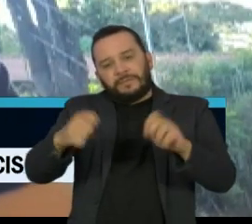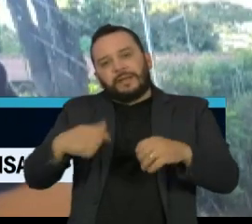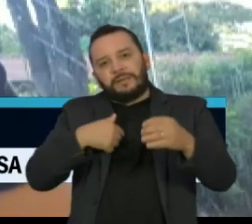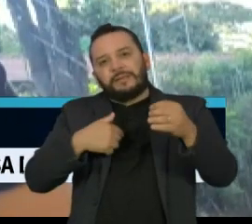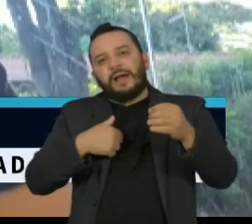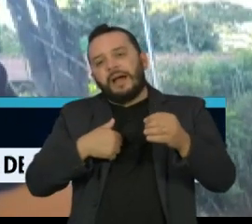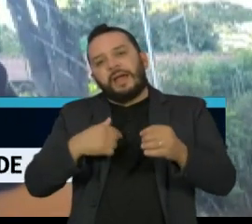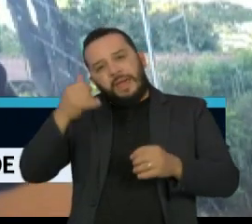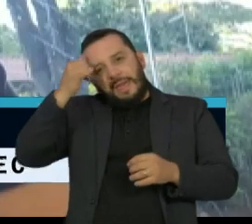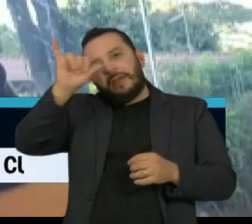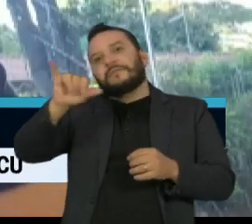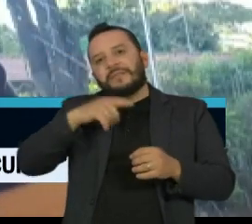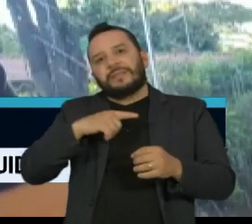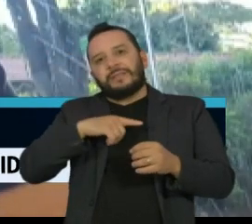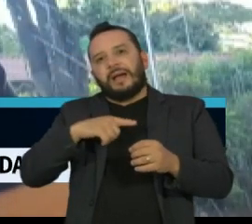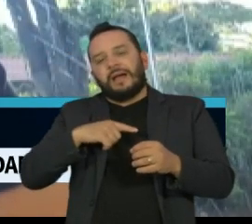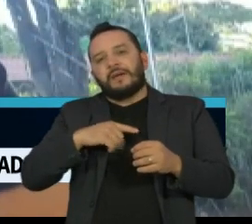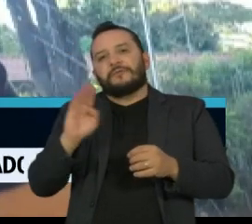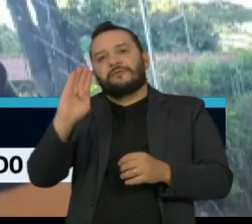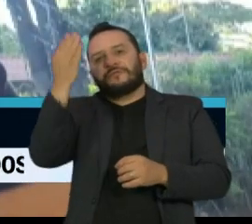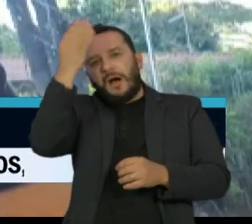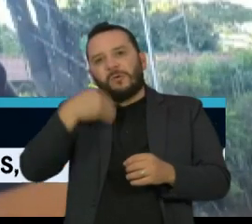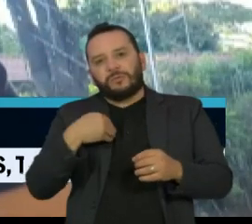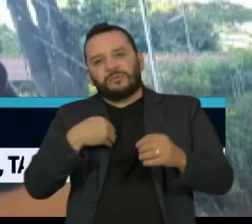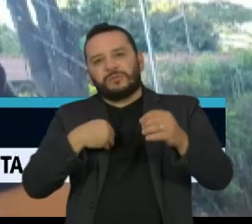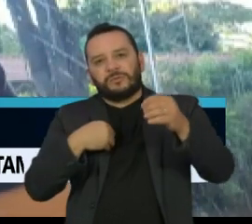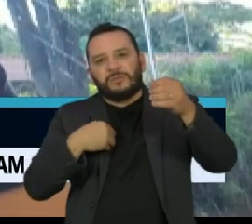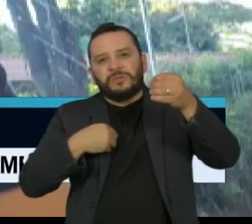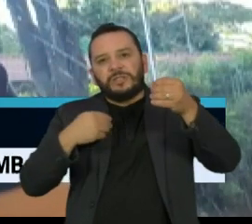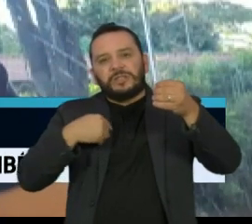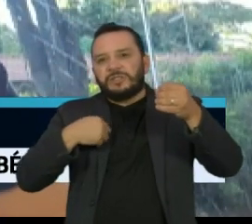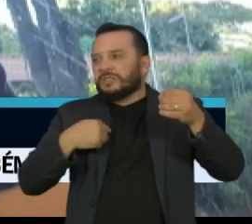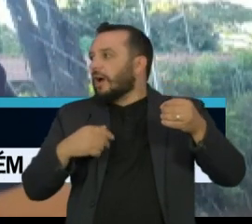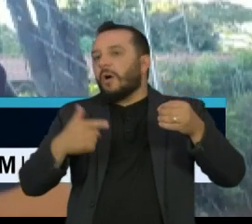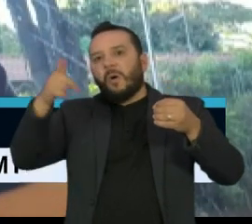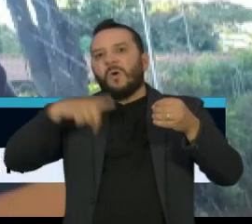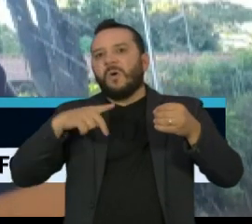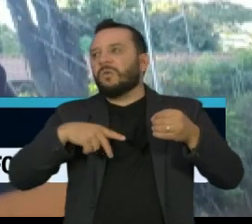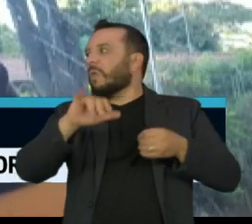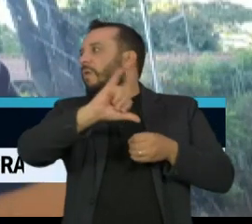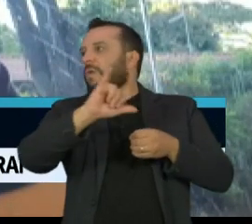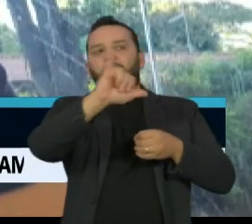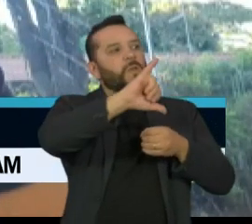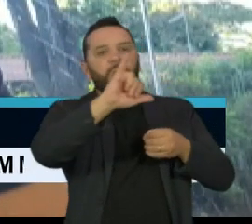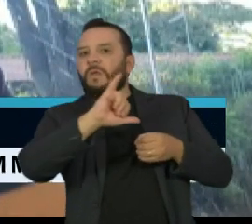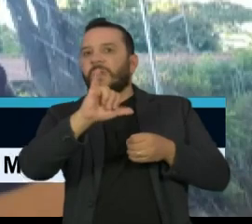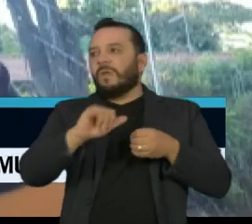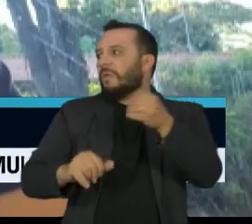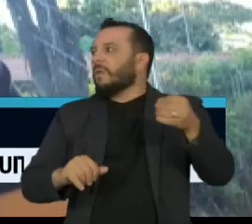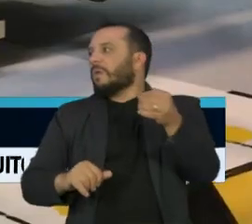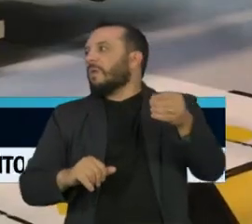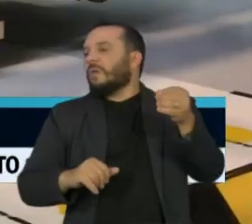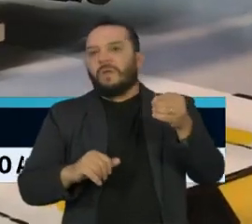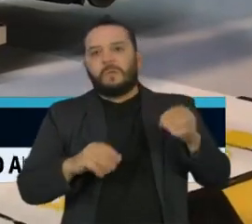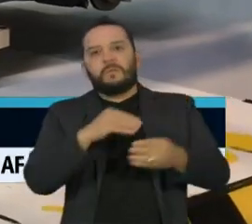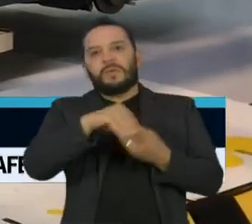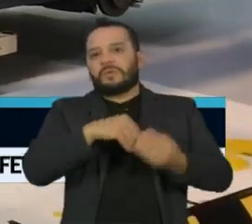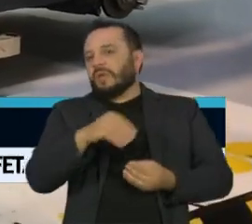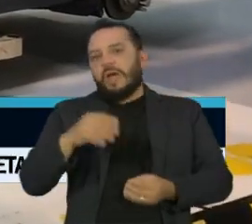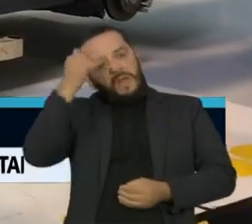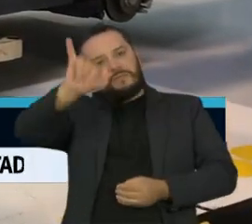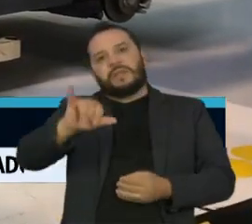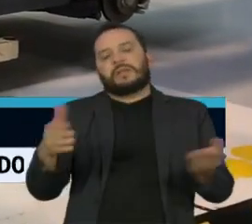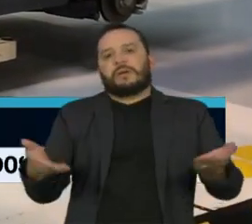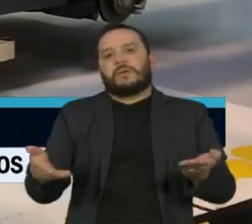possibilidade de uma adulteração de produto comercialmente disponível, algum solvente que esteja disponível para ser adicionado à gasolina. Além